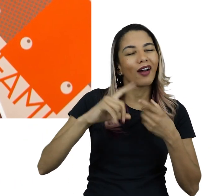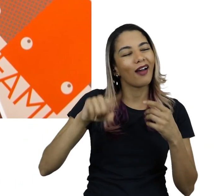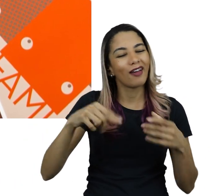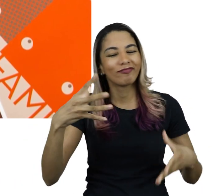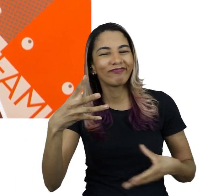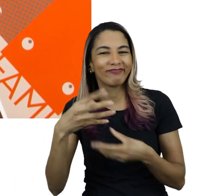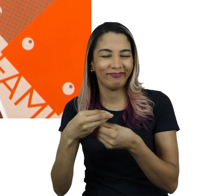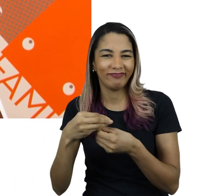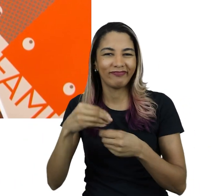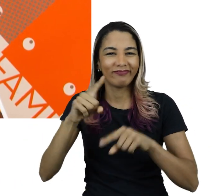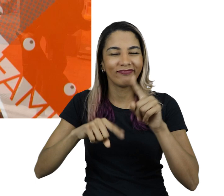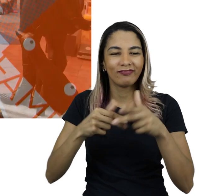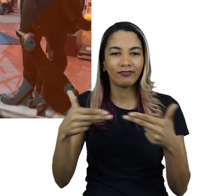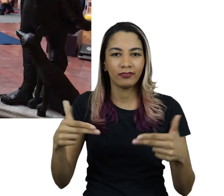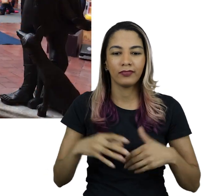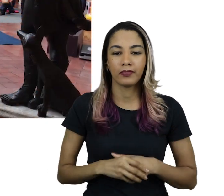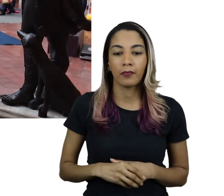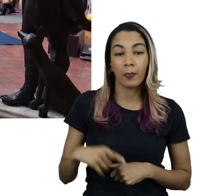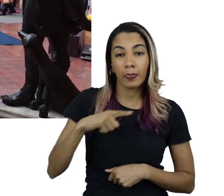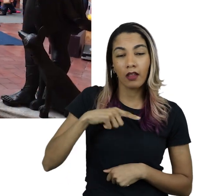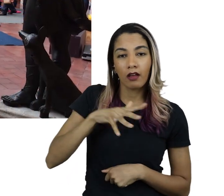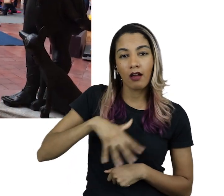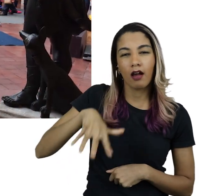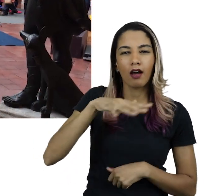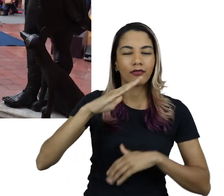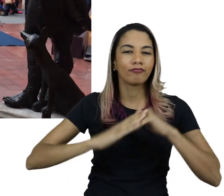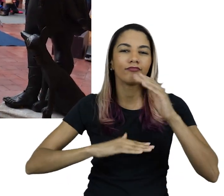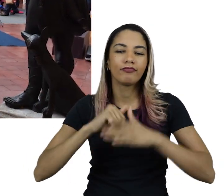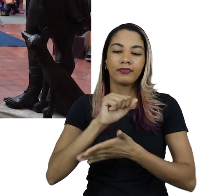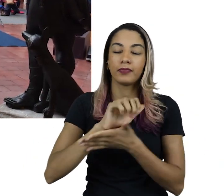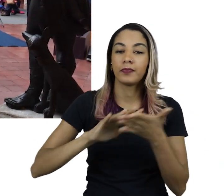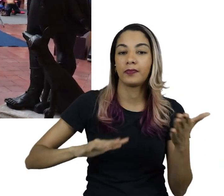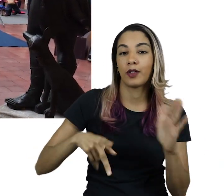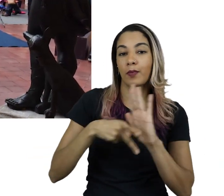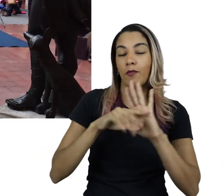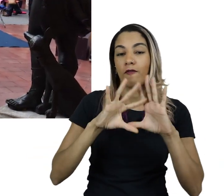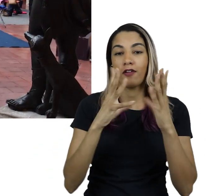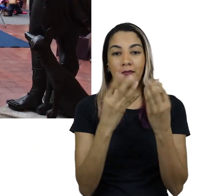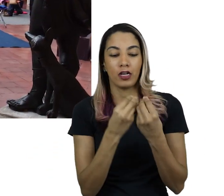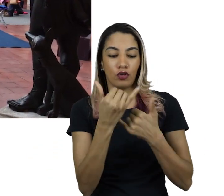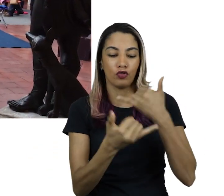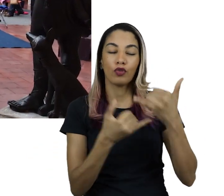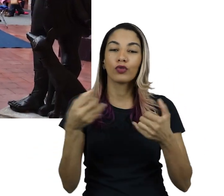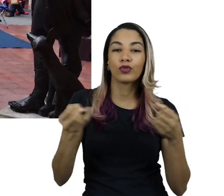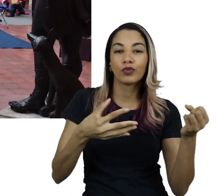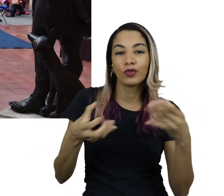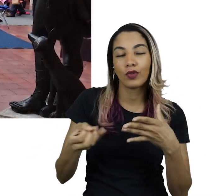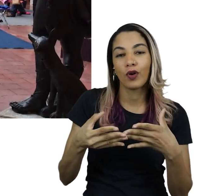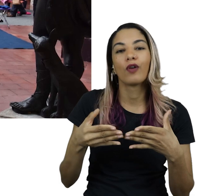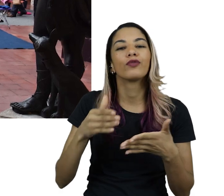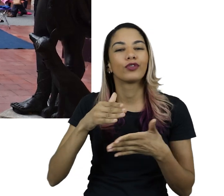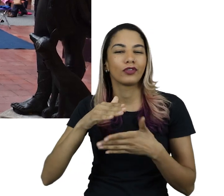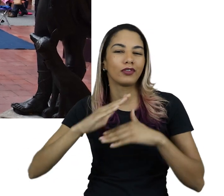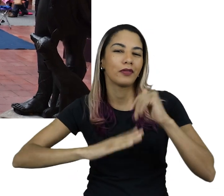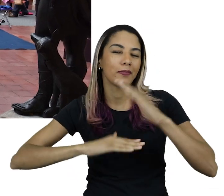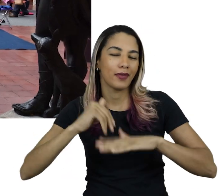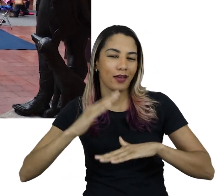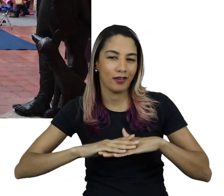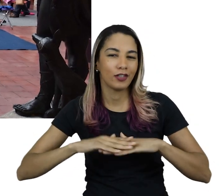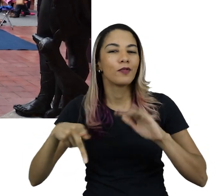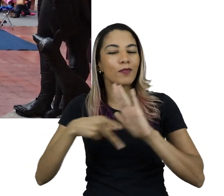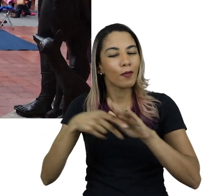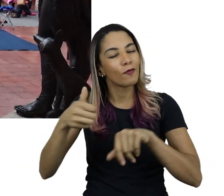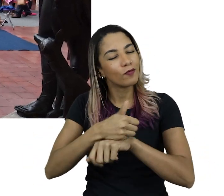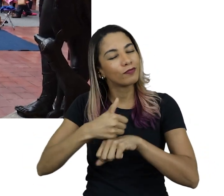famílias que retornavam ao museu. Mantivemos a Ilha de Atividades para Famílias, com novos jogos e